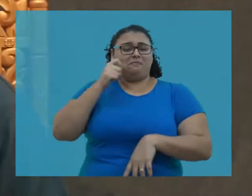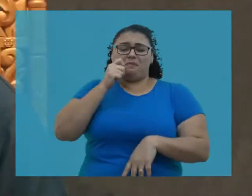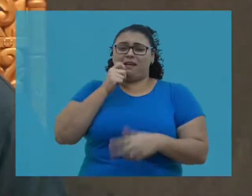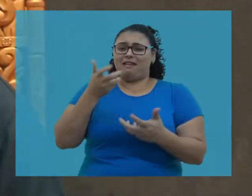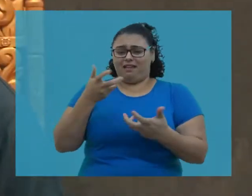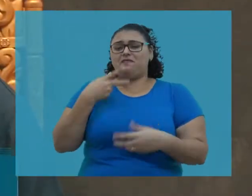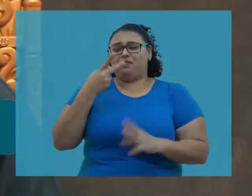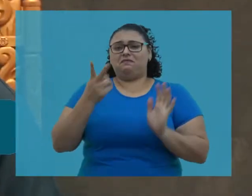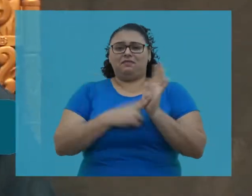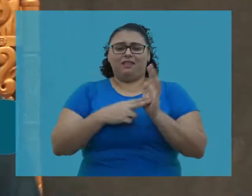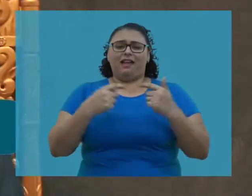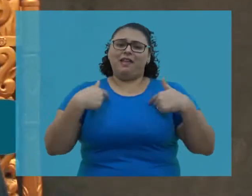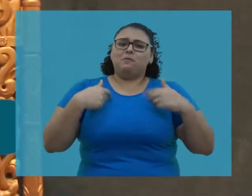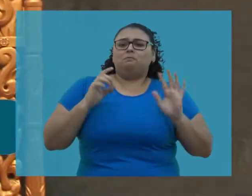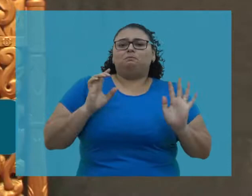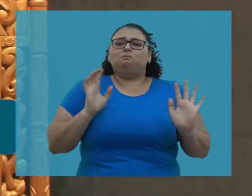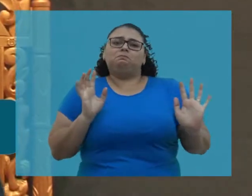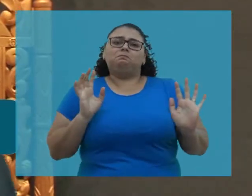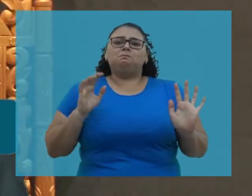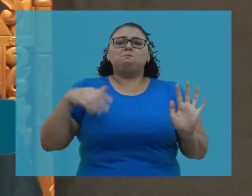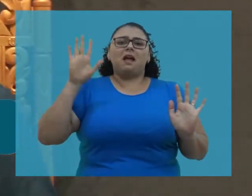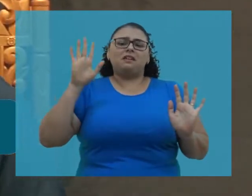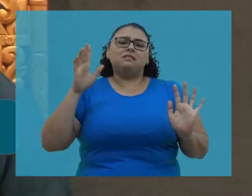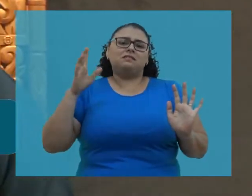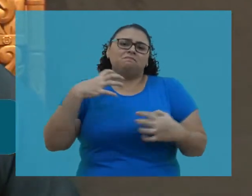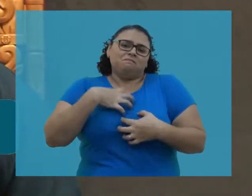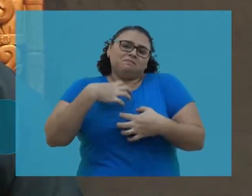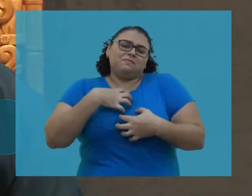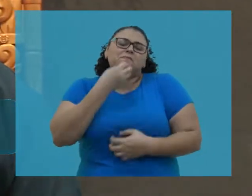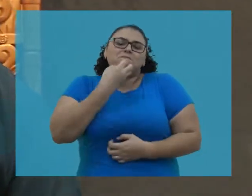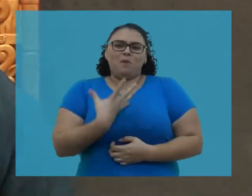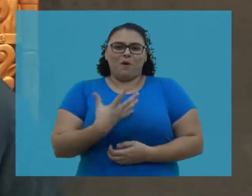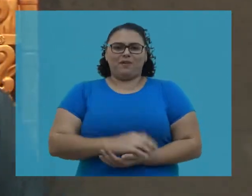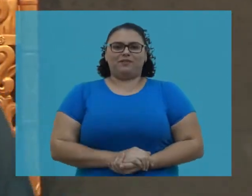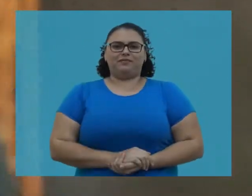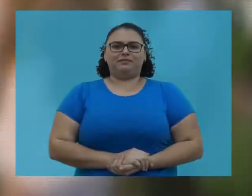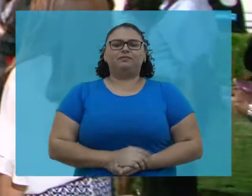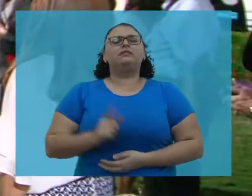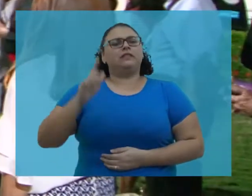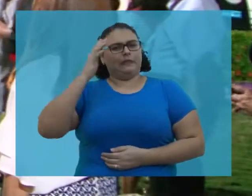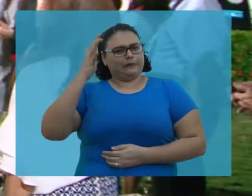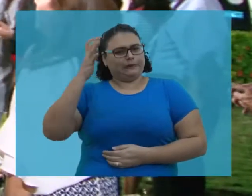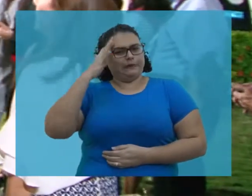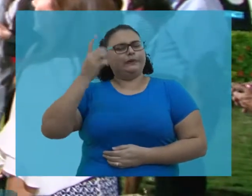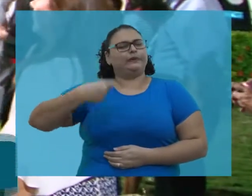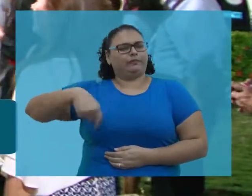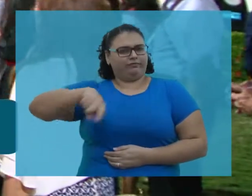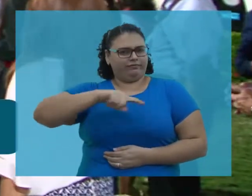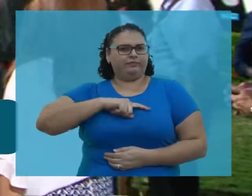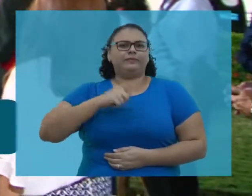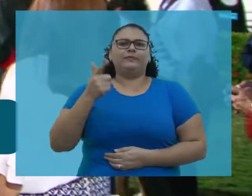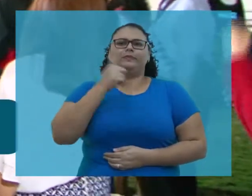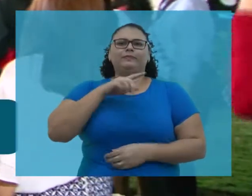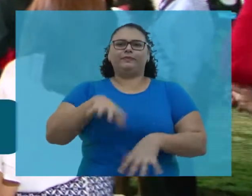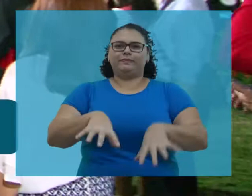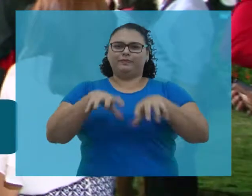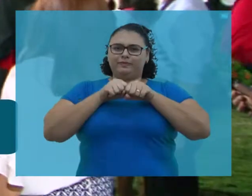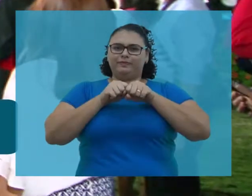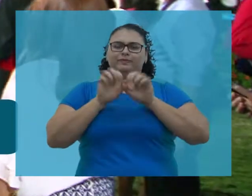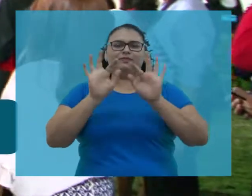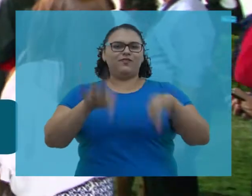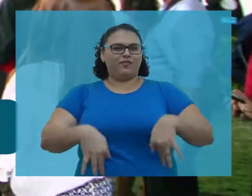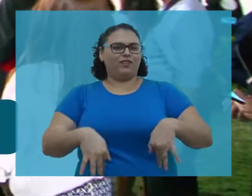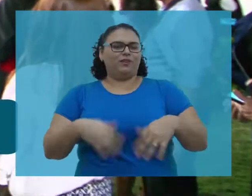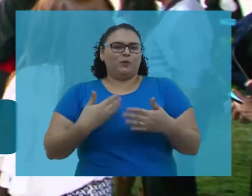Música Foi mais por vontade dela, eu confesso, do que por mim, mas é realmente uma sensação muito boa. É um sonho, né, da gente conseguir se